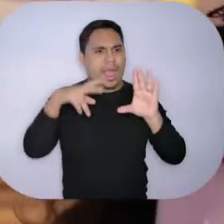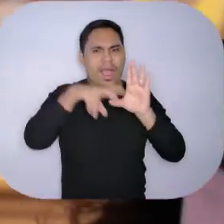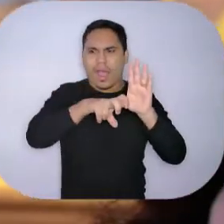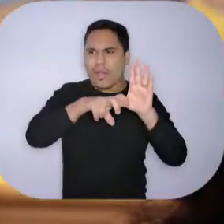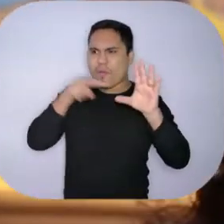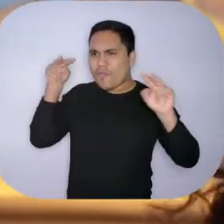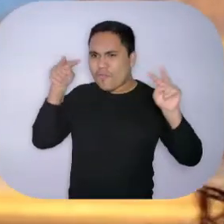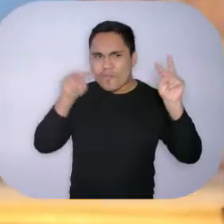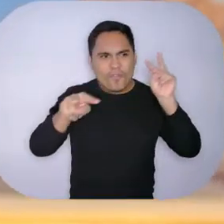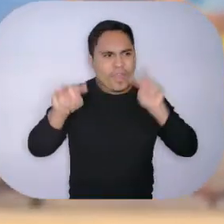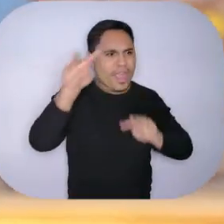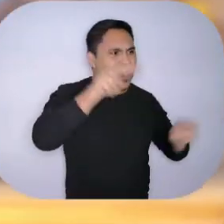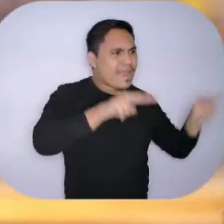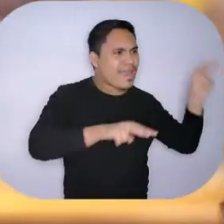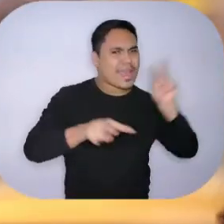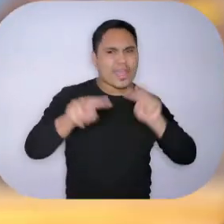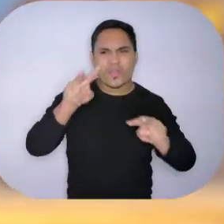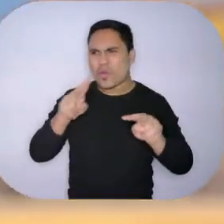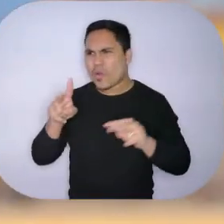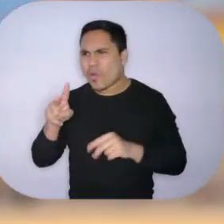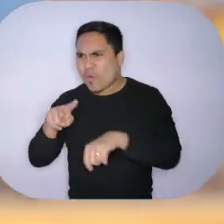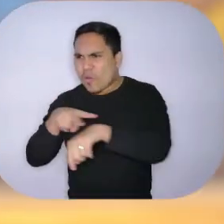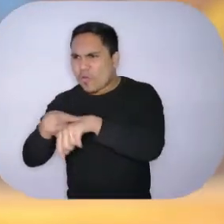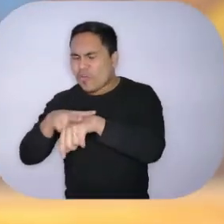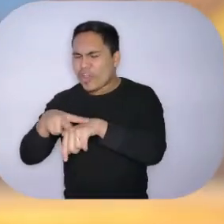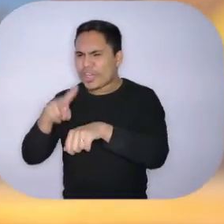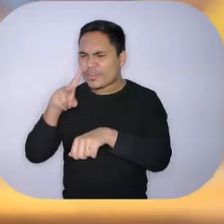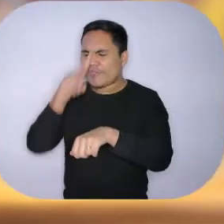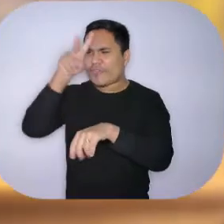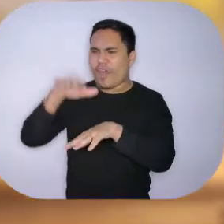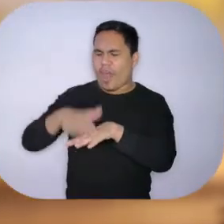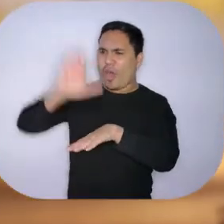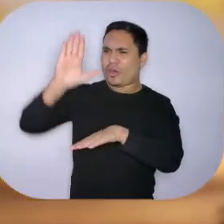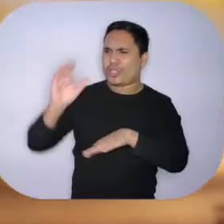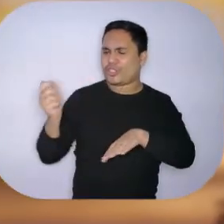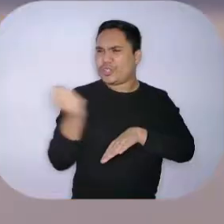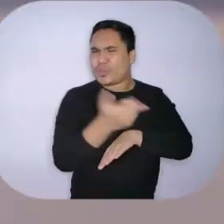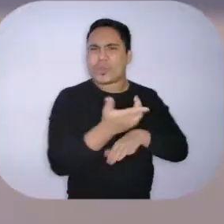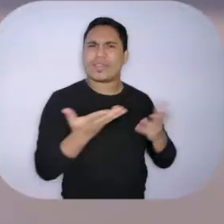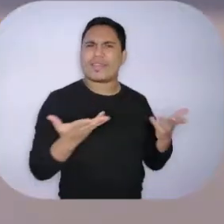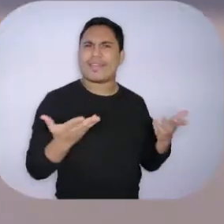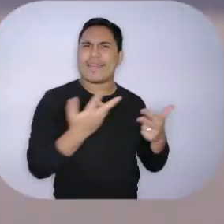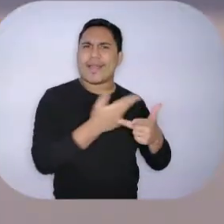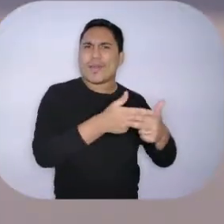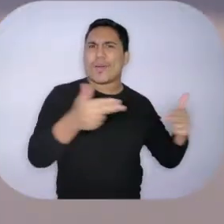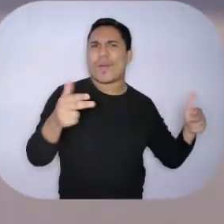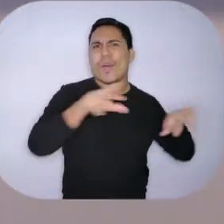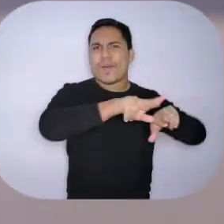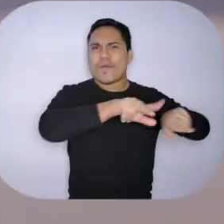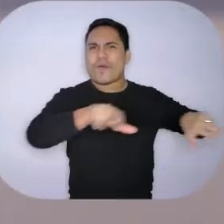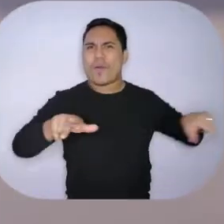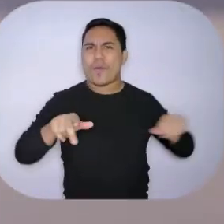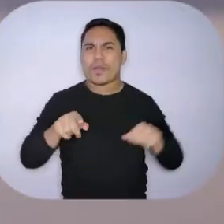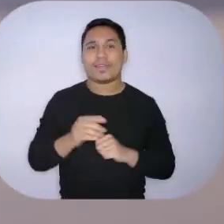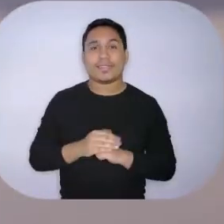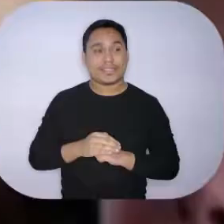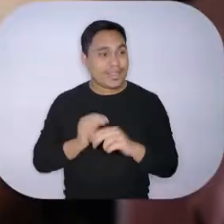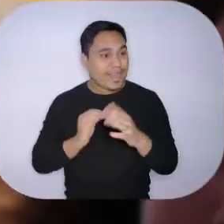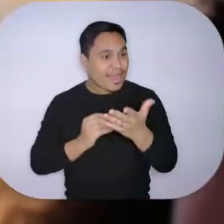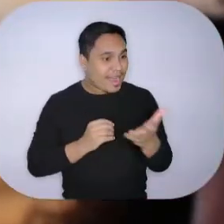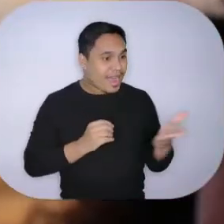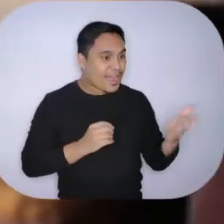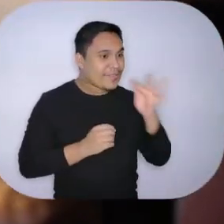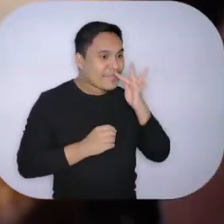daqui de cima, eu vejo que o verde é mais verde do que todos os verdes. Ai, as flores, então,